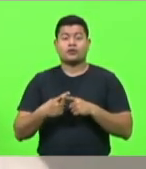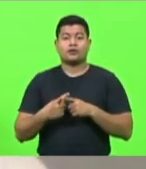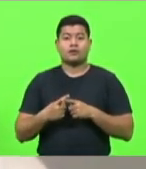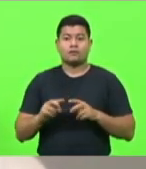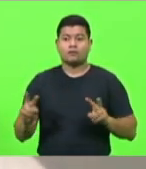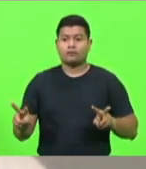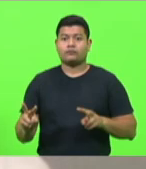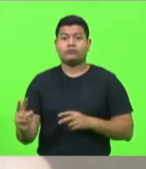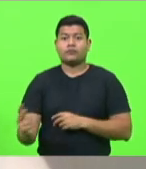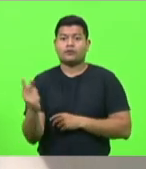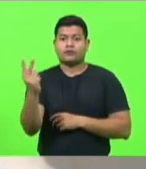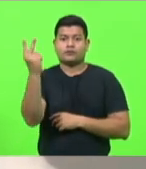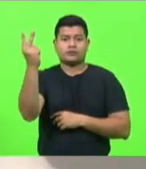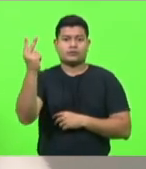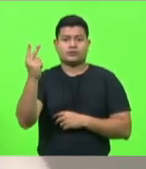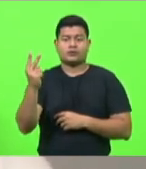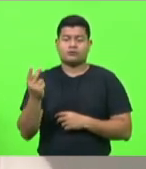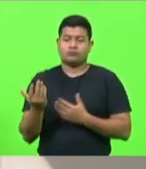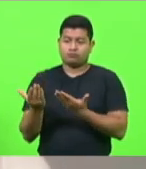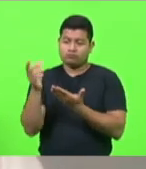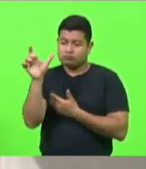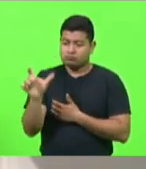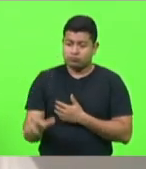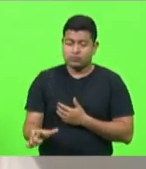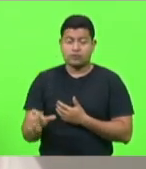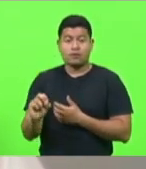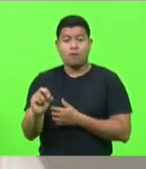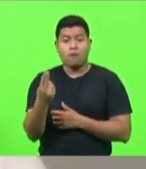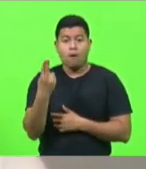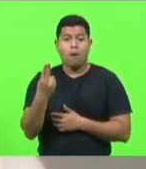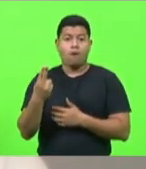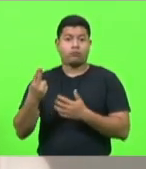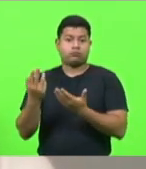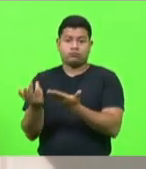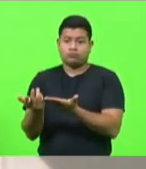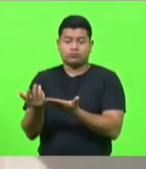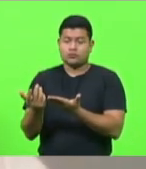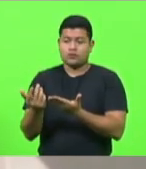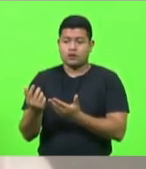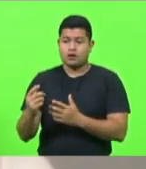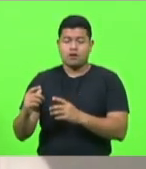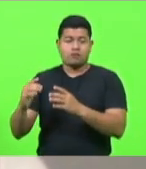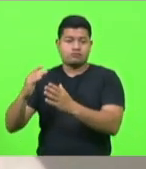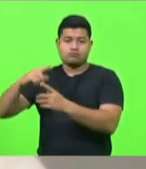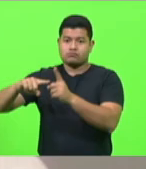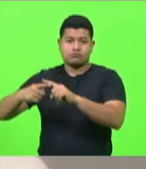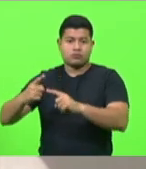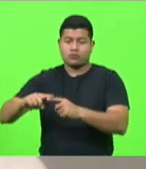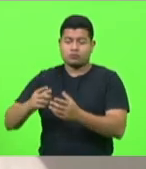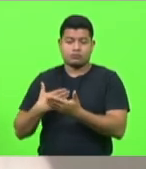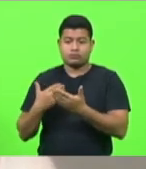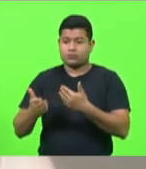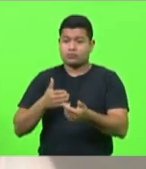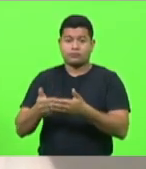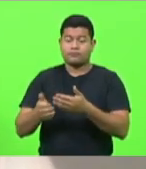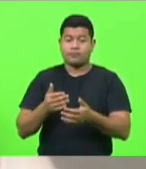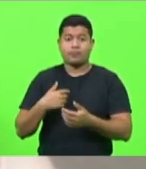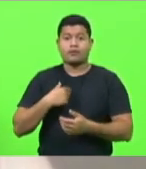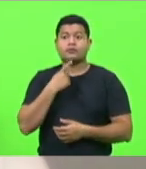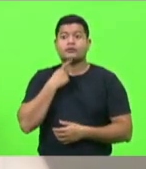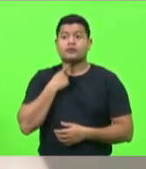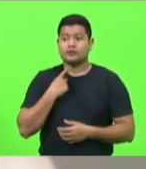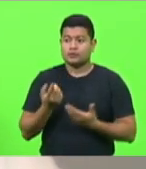confere o valor para aquilo que é importante para si, da maneira que quiser. Ou seja, como que um